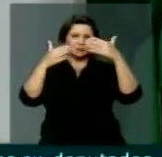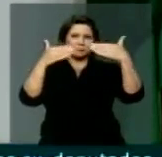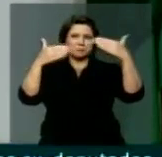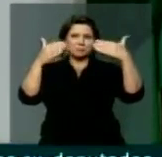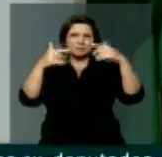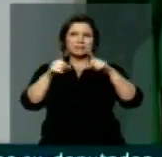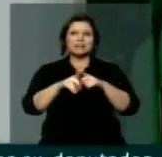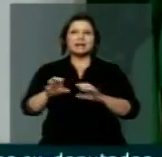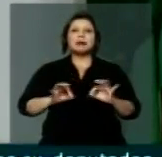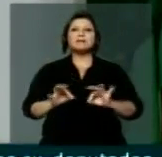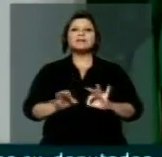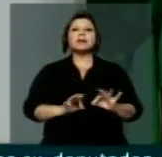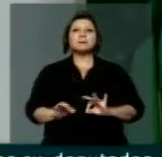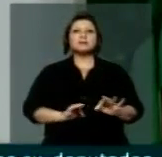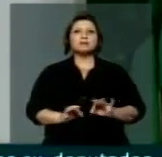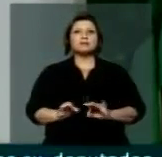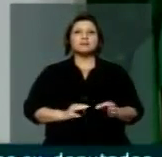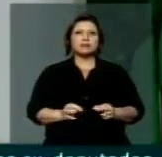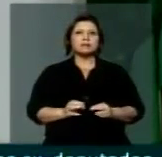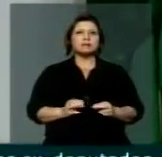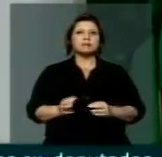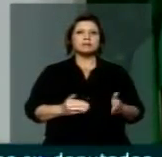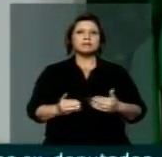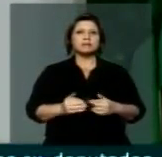Eita! Vamos lá, minha gente.